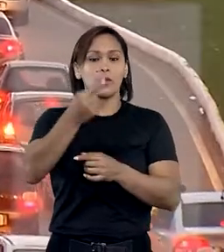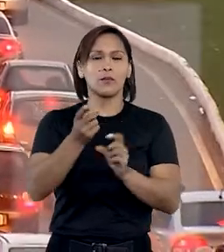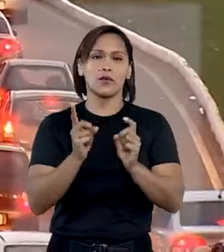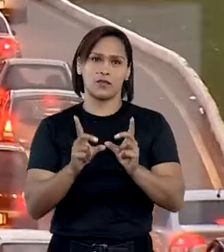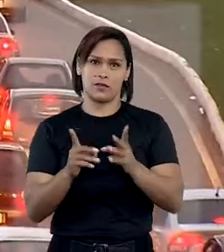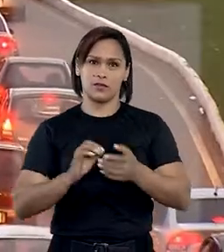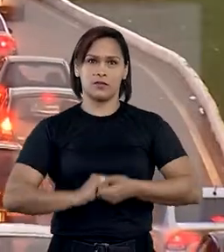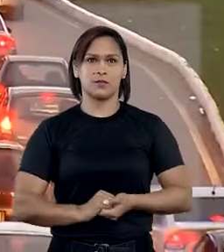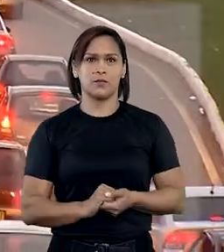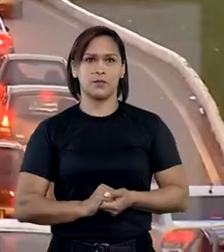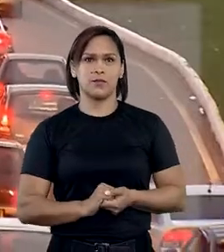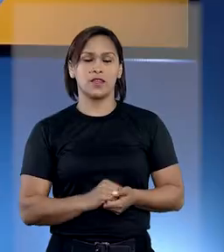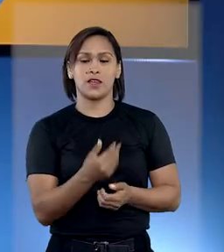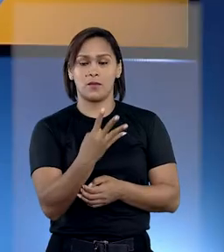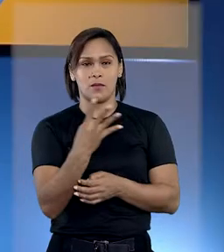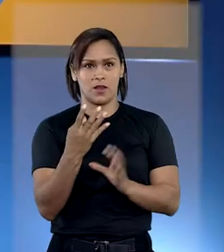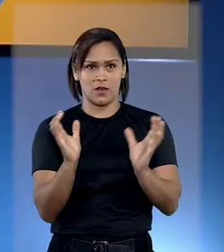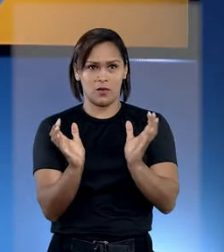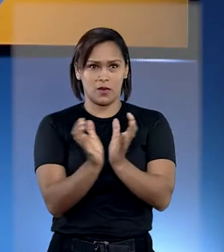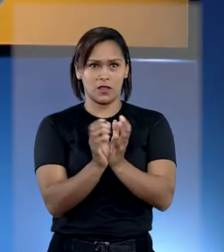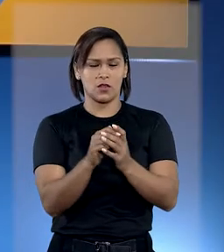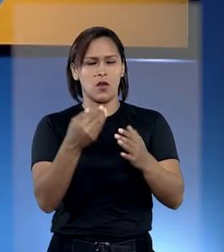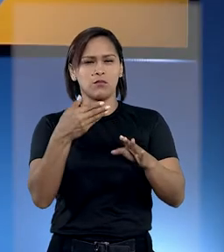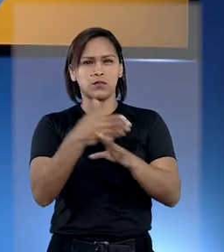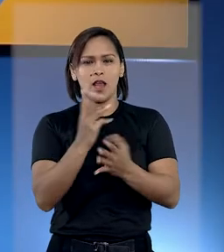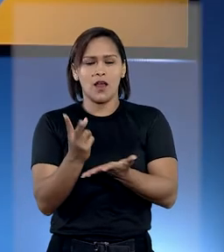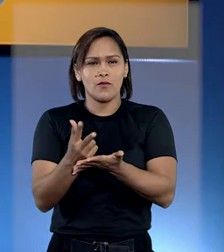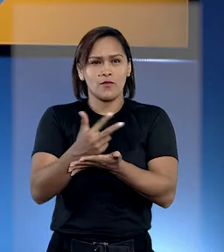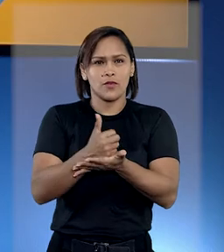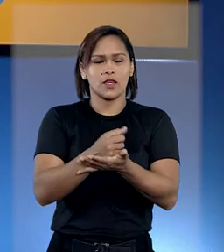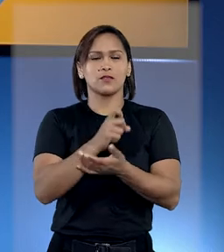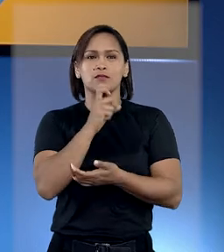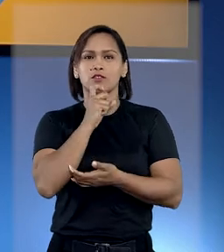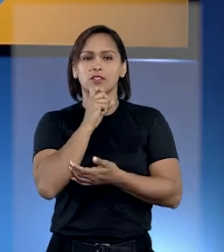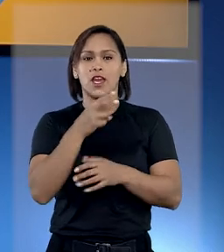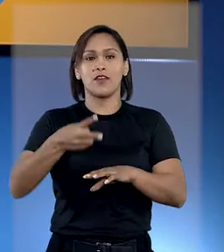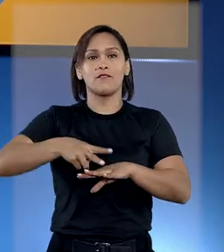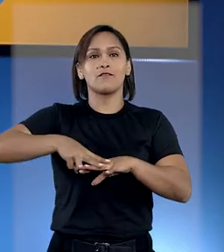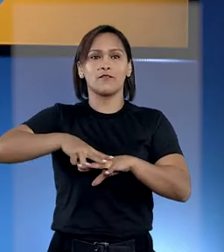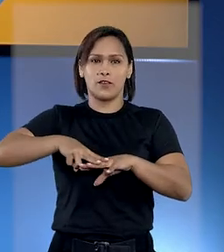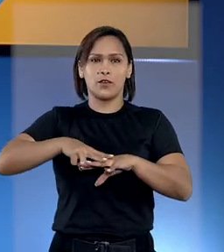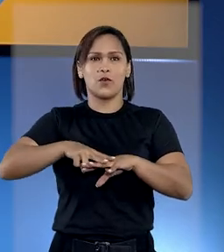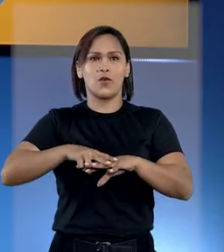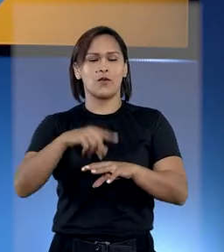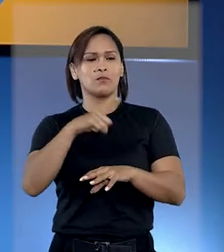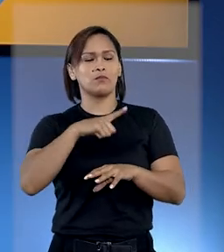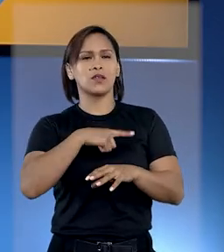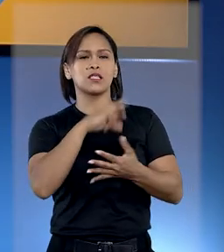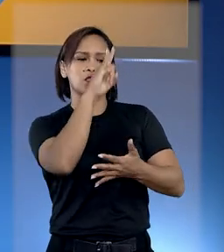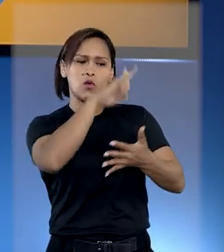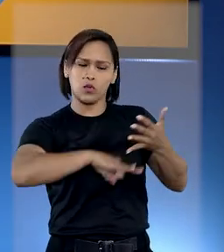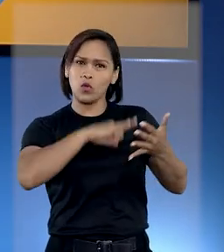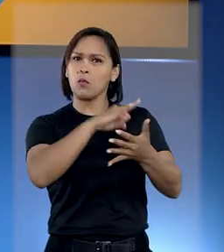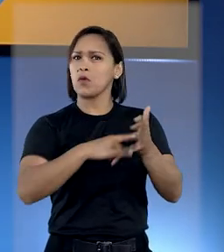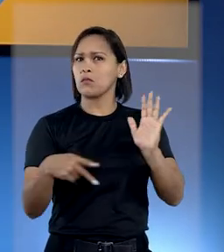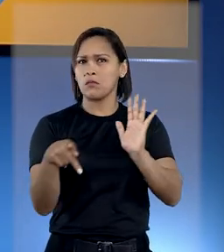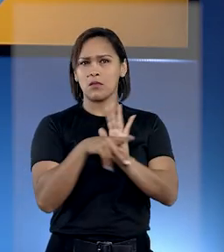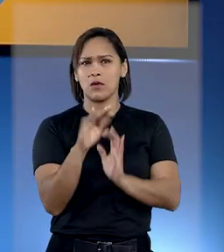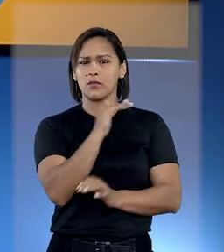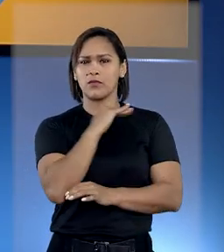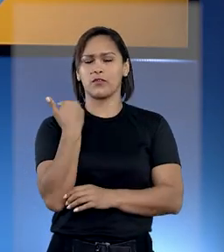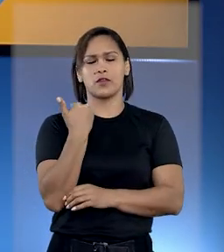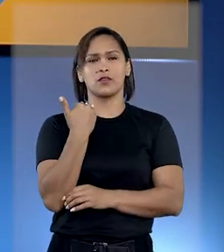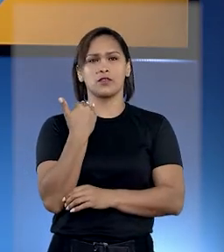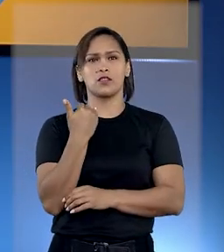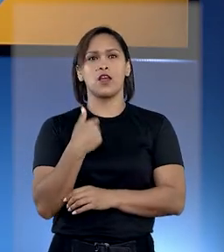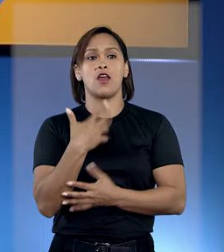posteriormente. Para a quarta turma, a implantação de embriões congelados em viúva exige autorização expressa do